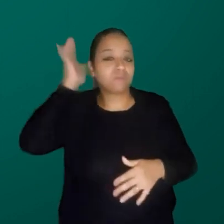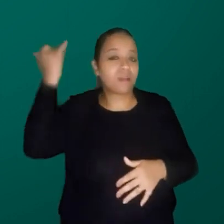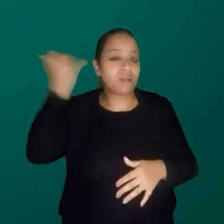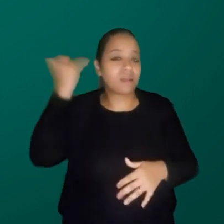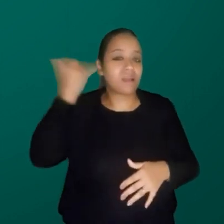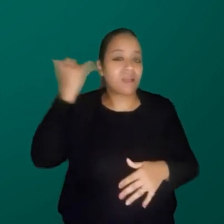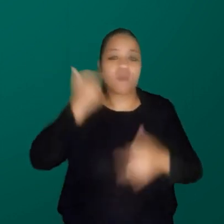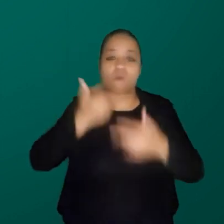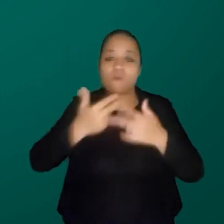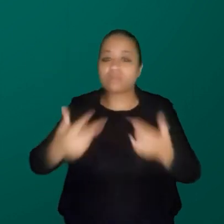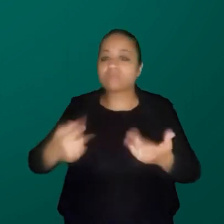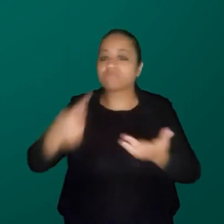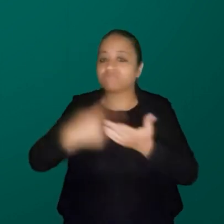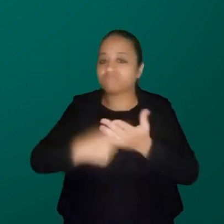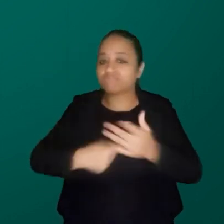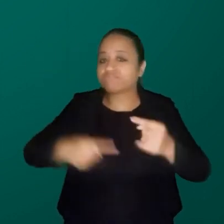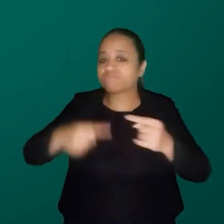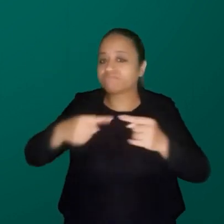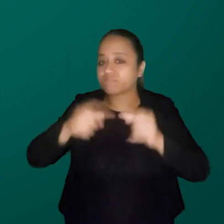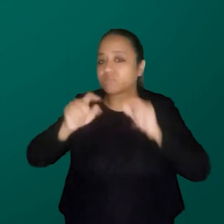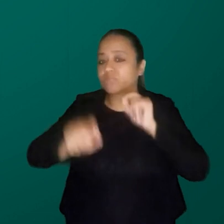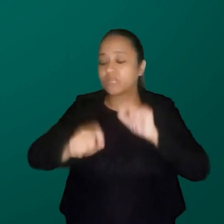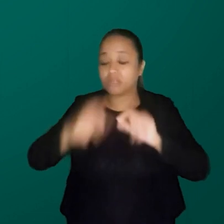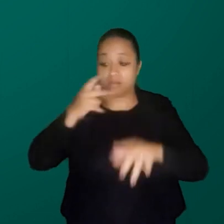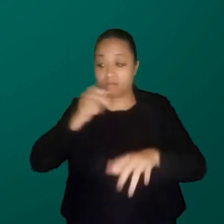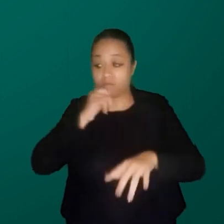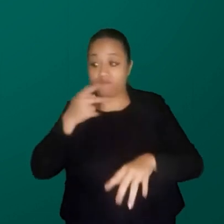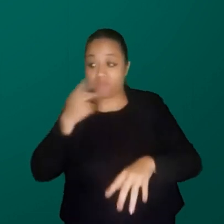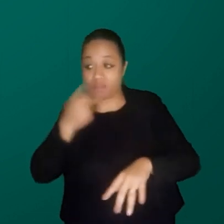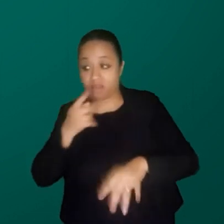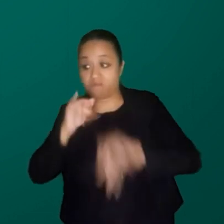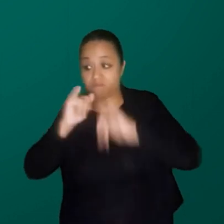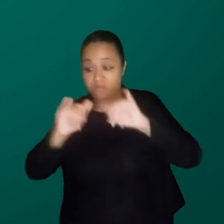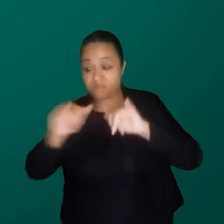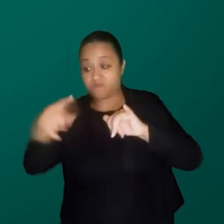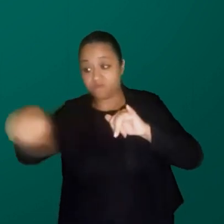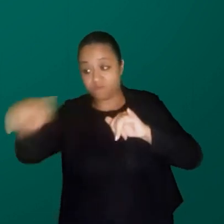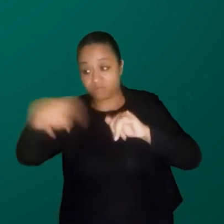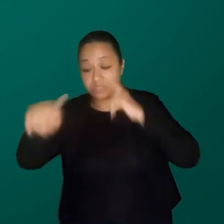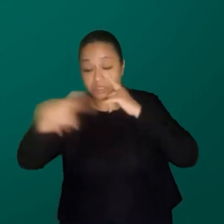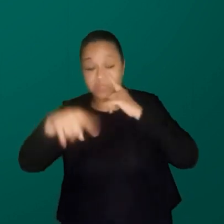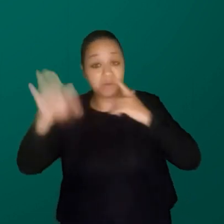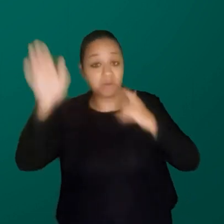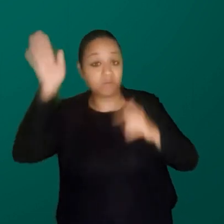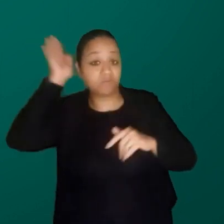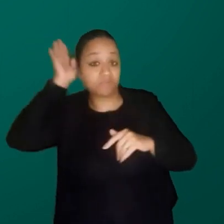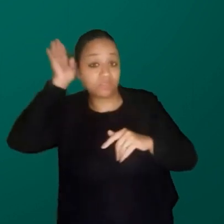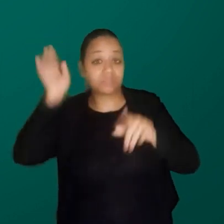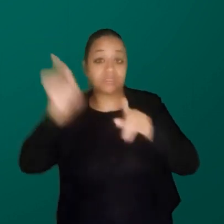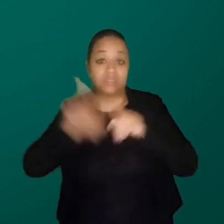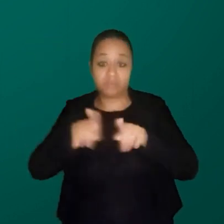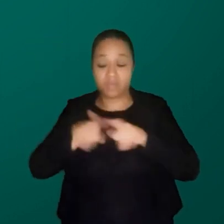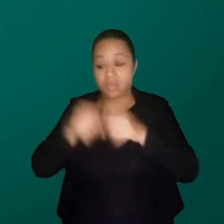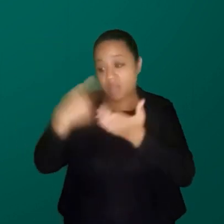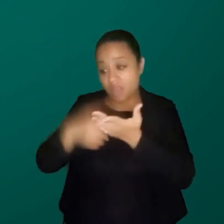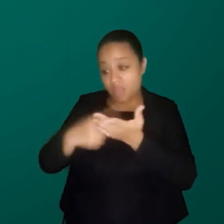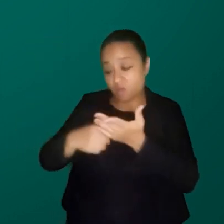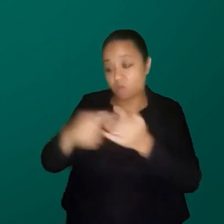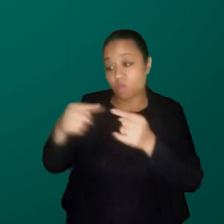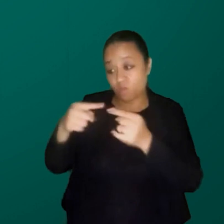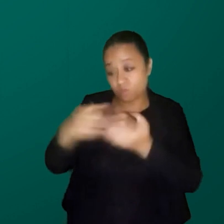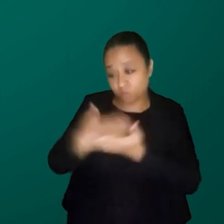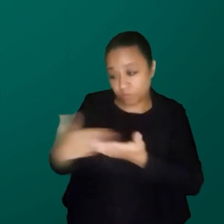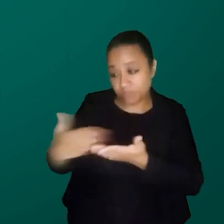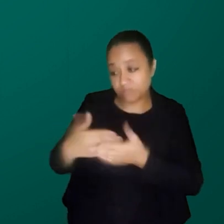um acordo. Ela é um acordo que eu estou aqui falando e vocês fazem esse acordo lá do início. Eu falei, vamos falar que